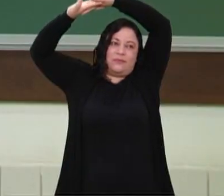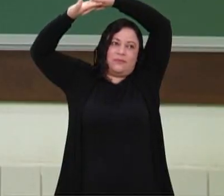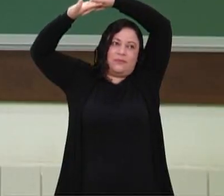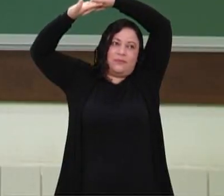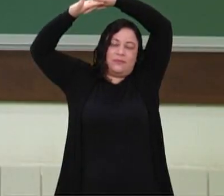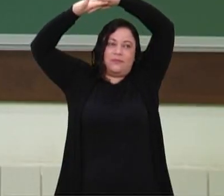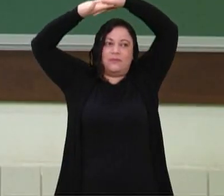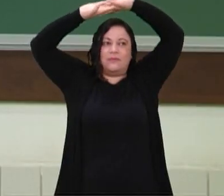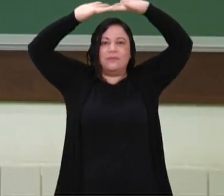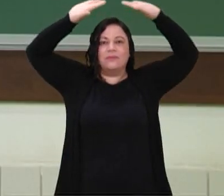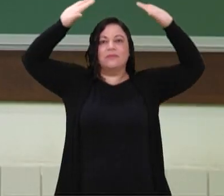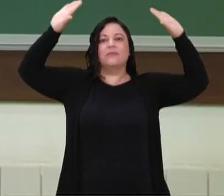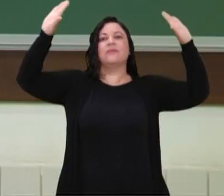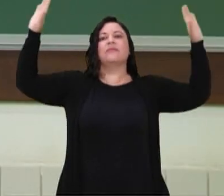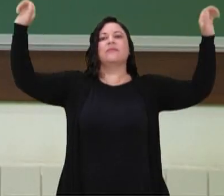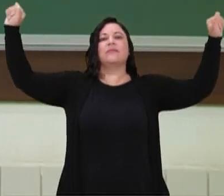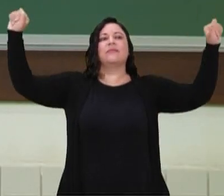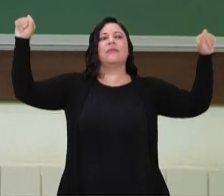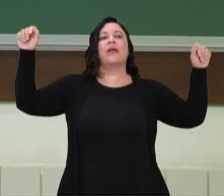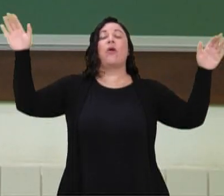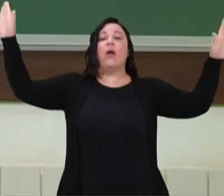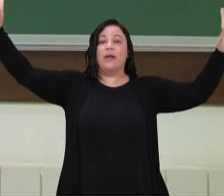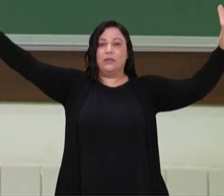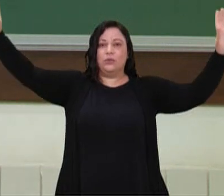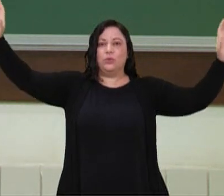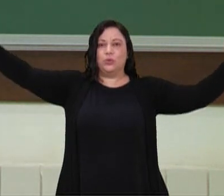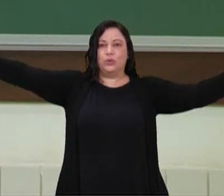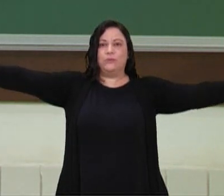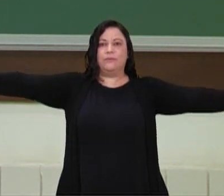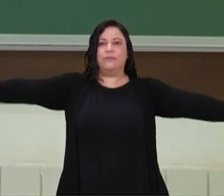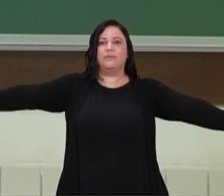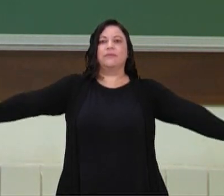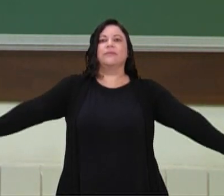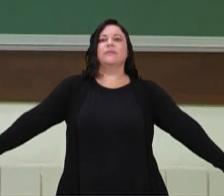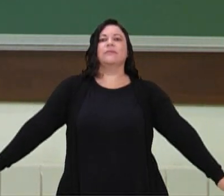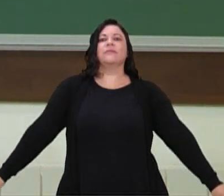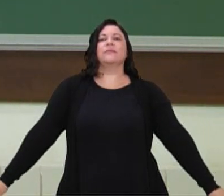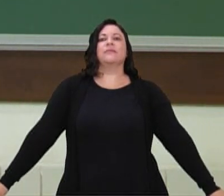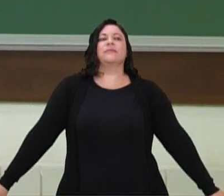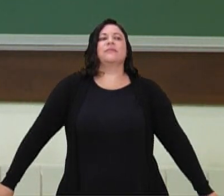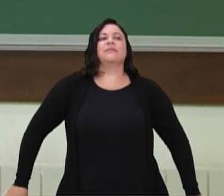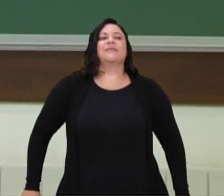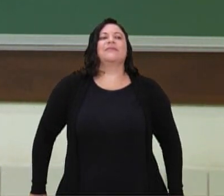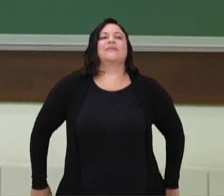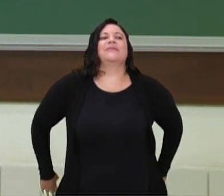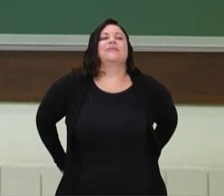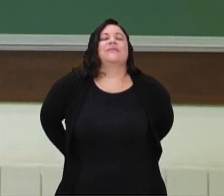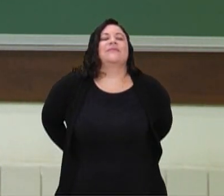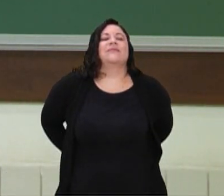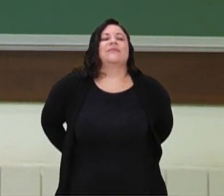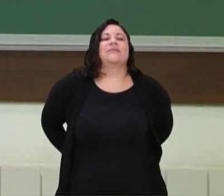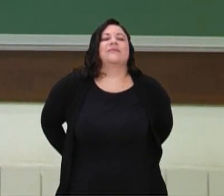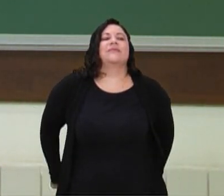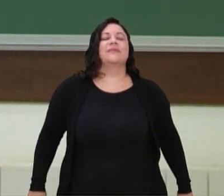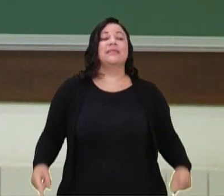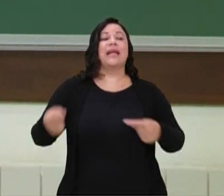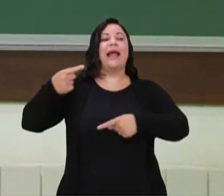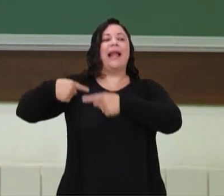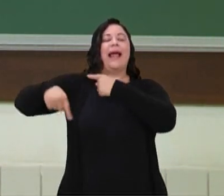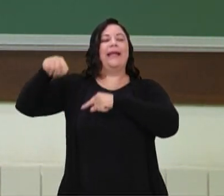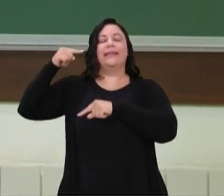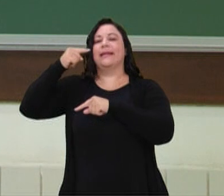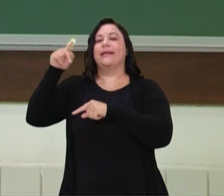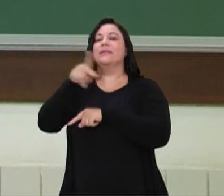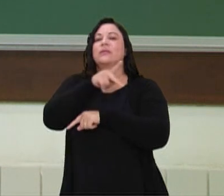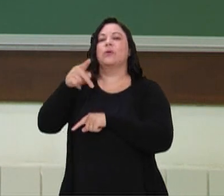vai lá de cima, ó, nós vamos com braços abertos nas laterais, vai lá para trás, eu vou virar um